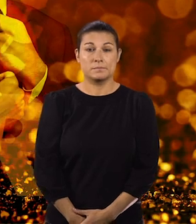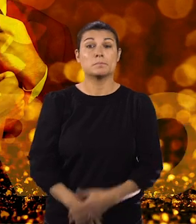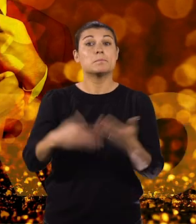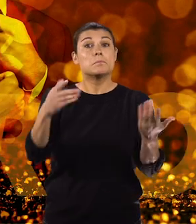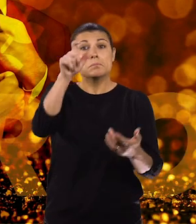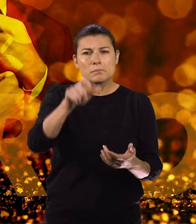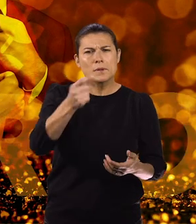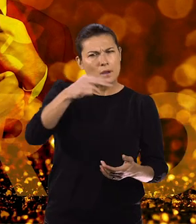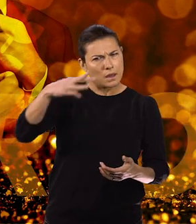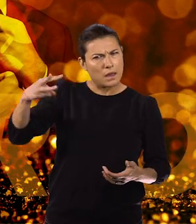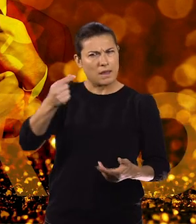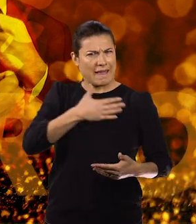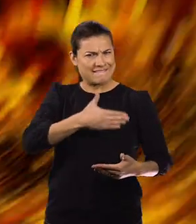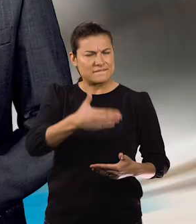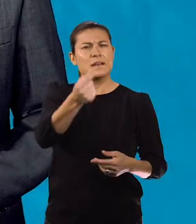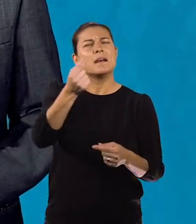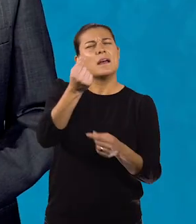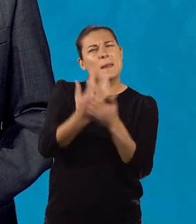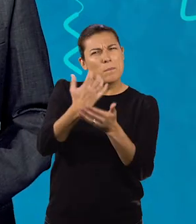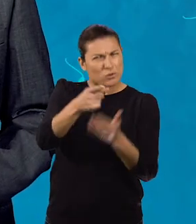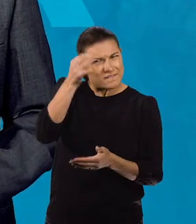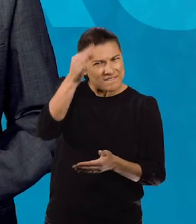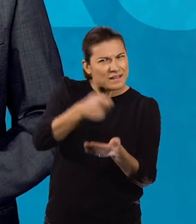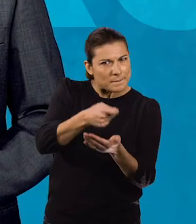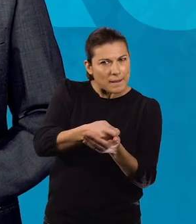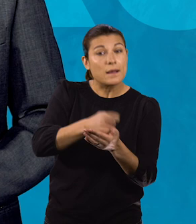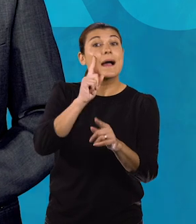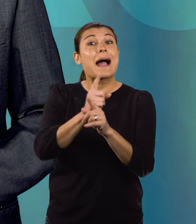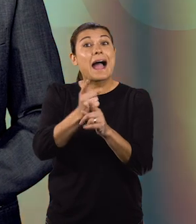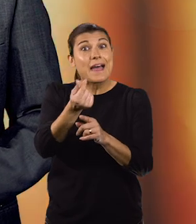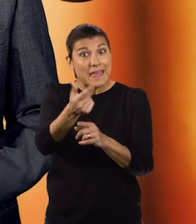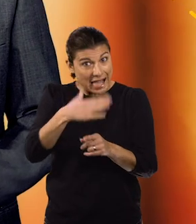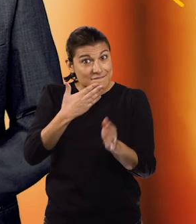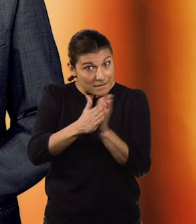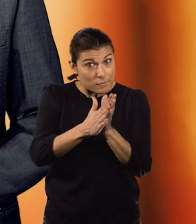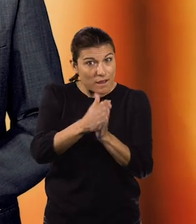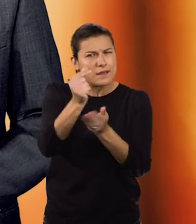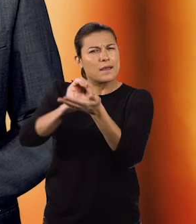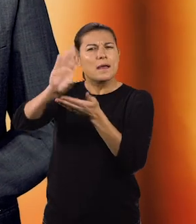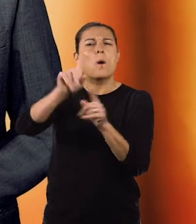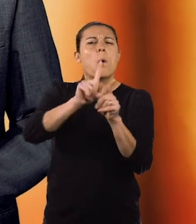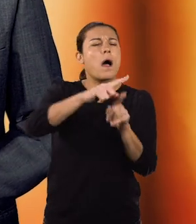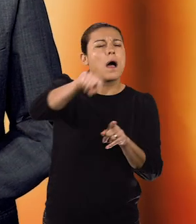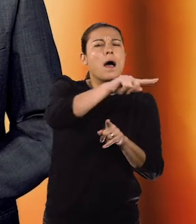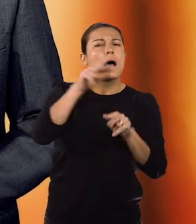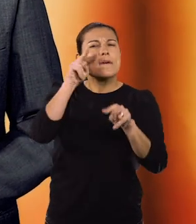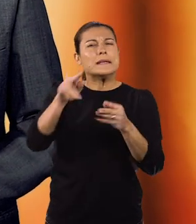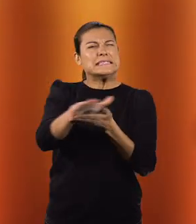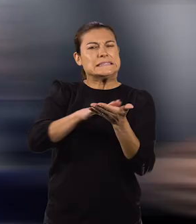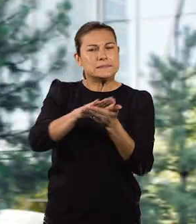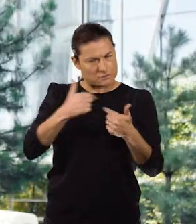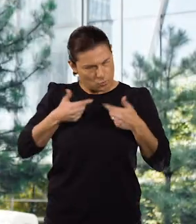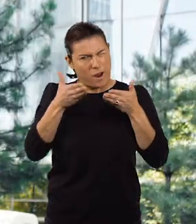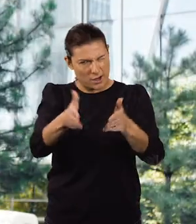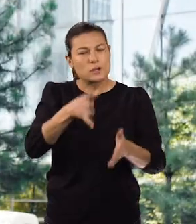A milionário está farto de pagar impostos? Quer usar o dinheiro que ganhou ilicitamente, sem chamar a atenção das autoridades? Eu posso ajudar.